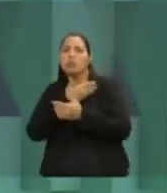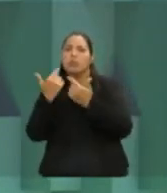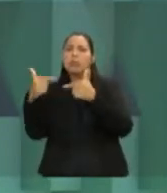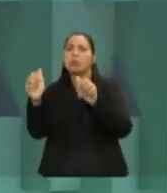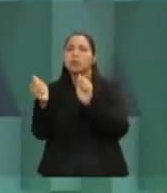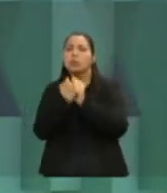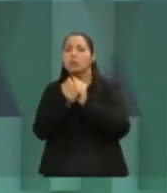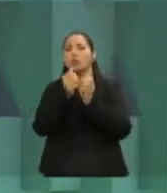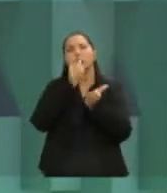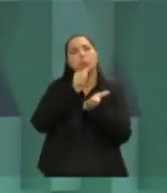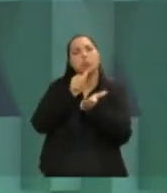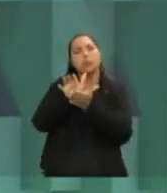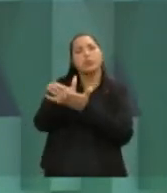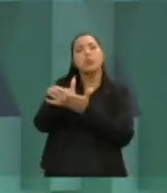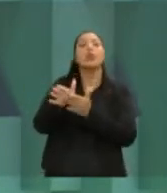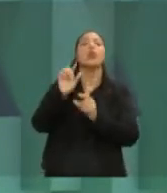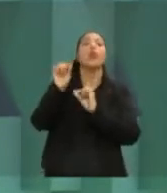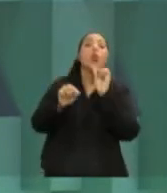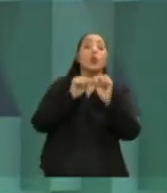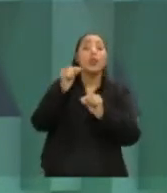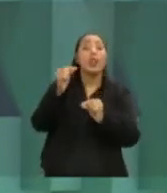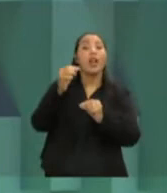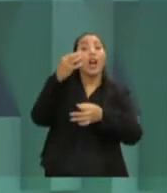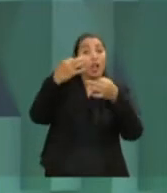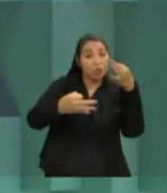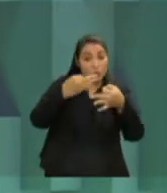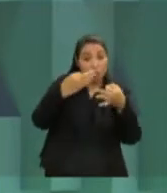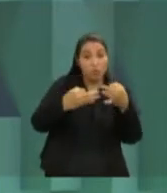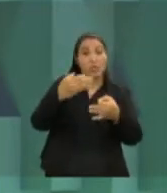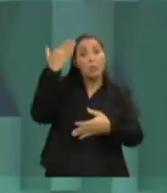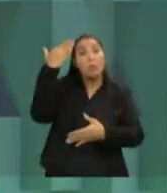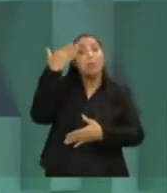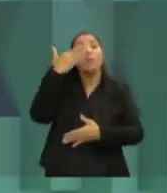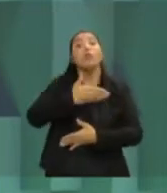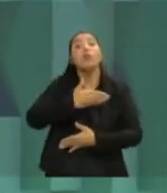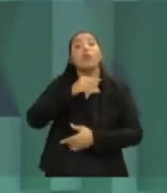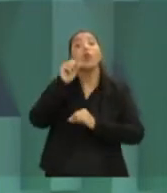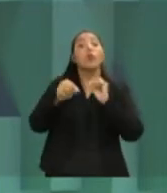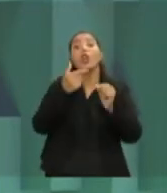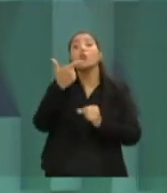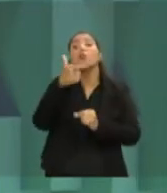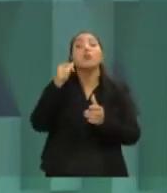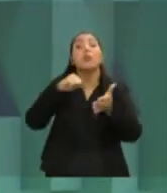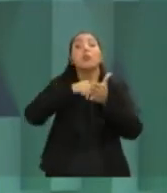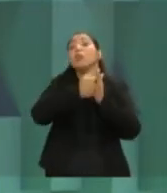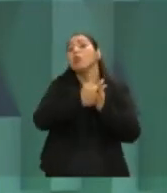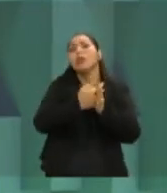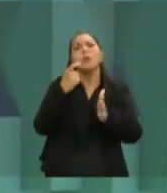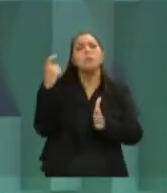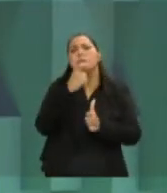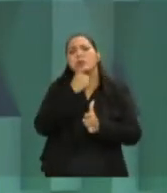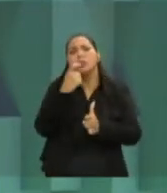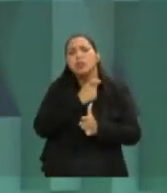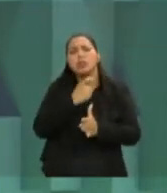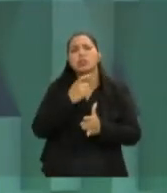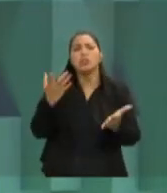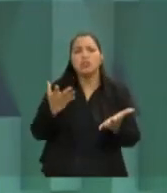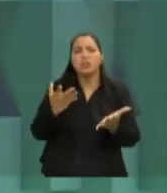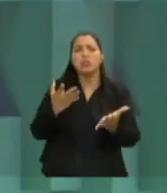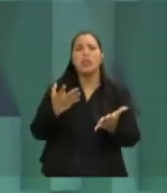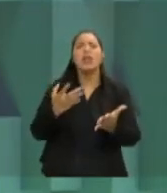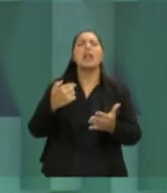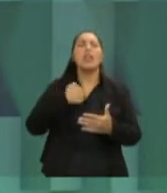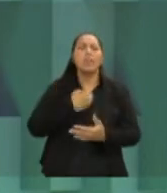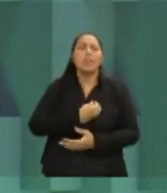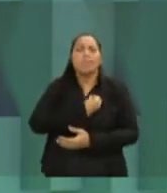Nós ganhamos direito de resposta porque a Justiça constatou que não existe esse bloqueio, a inverdade. Infelizmente, eu estou convivendo com